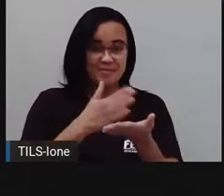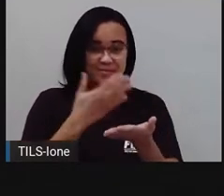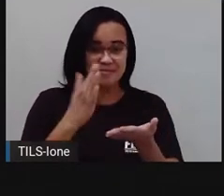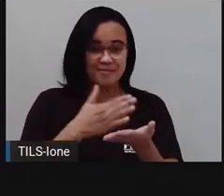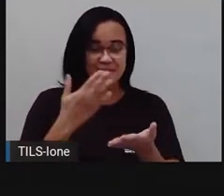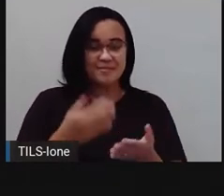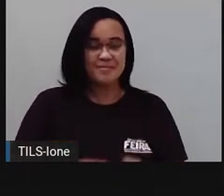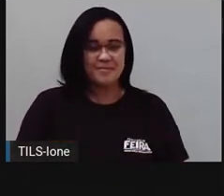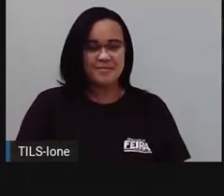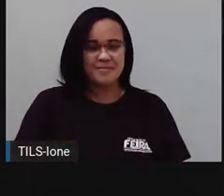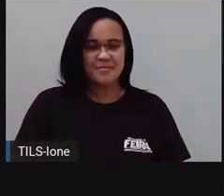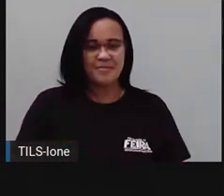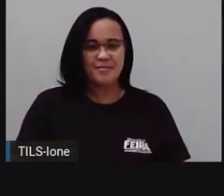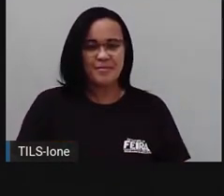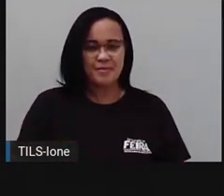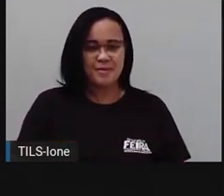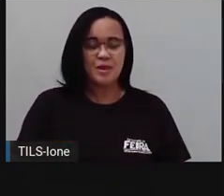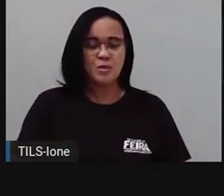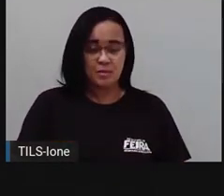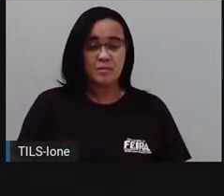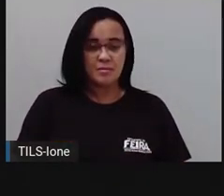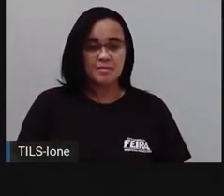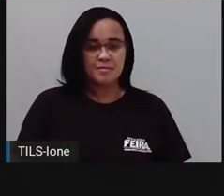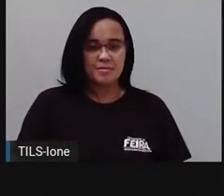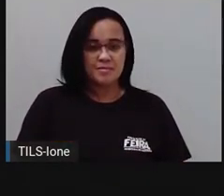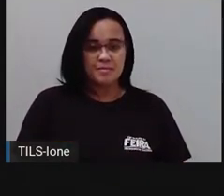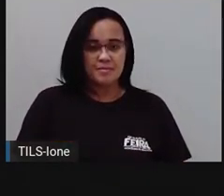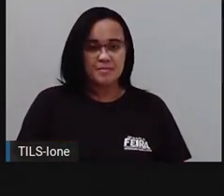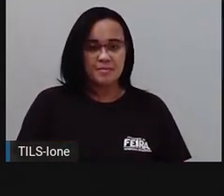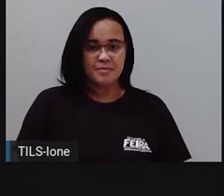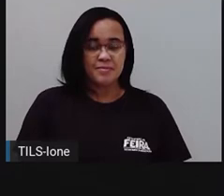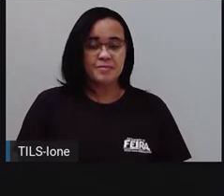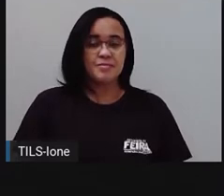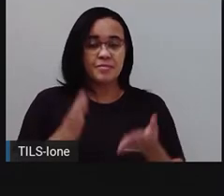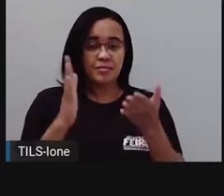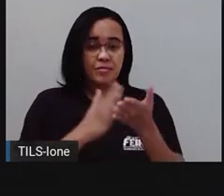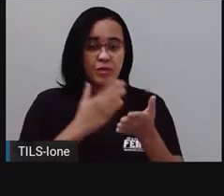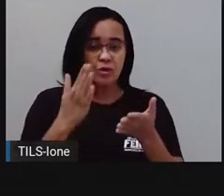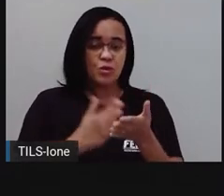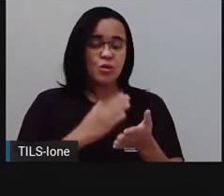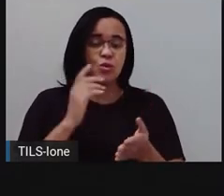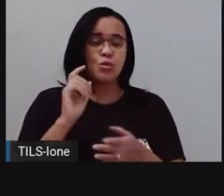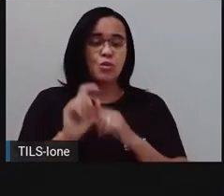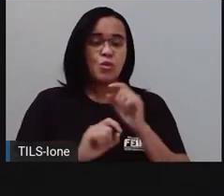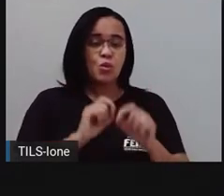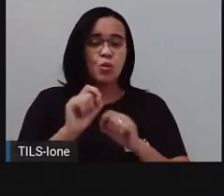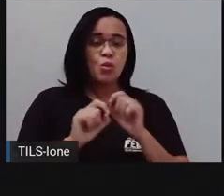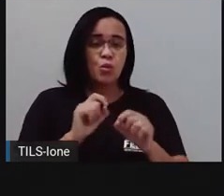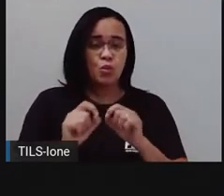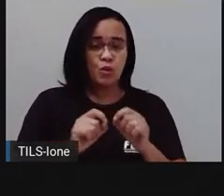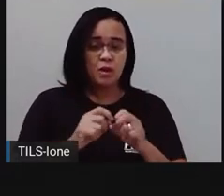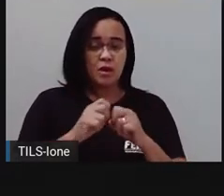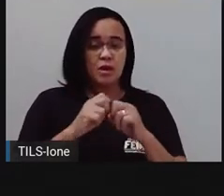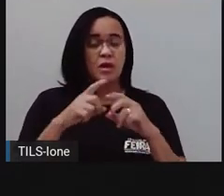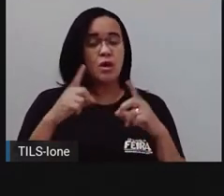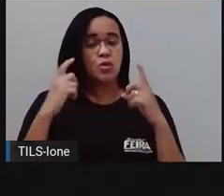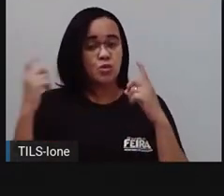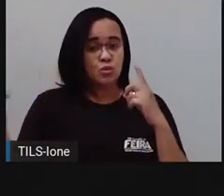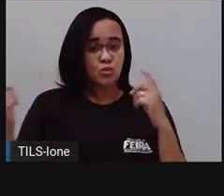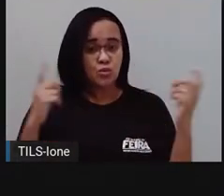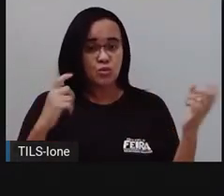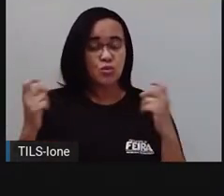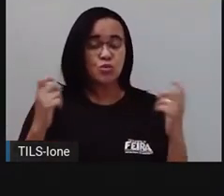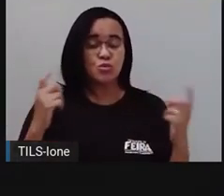Deixa só a Pró aqui. Pronto. O livro, um som animal, animais brasileiros, de Lô Carvalho. A